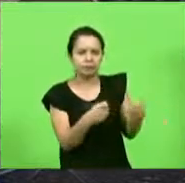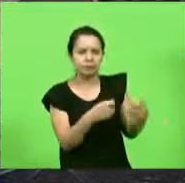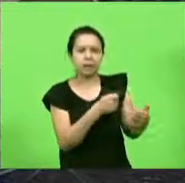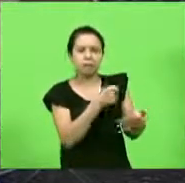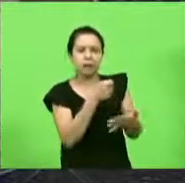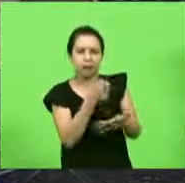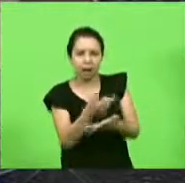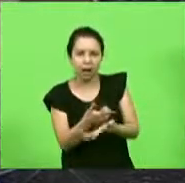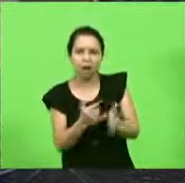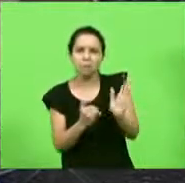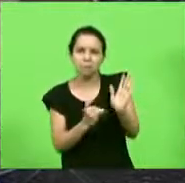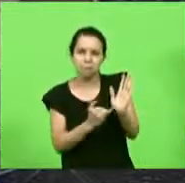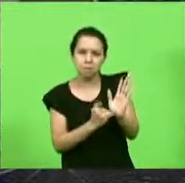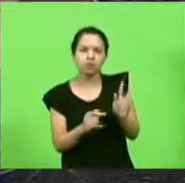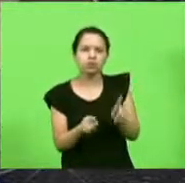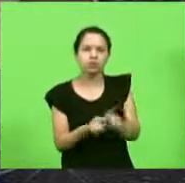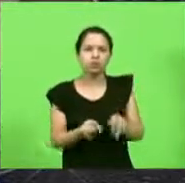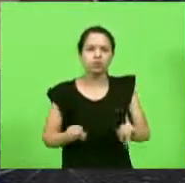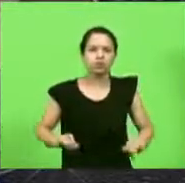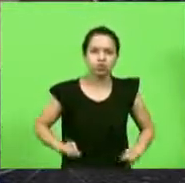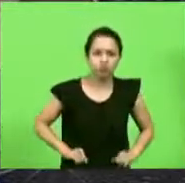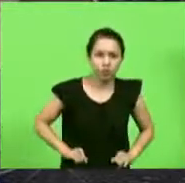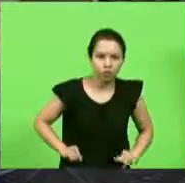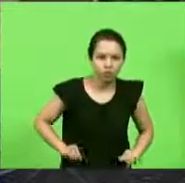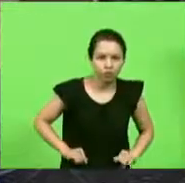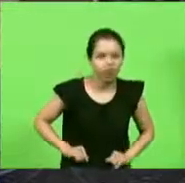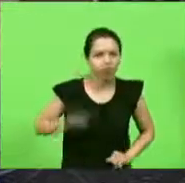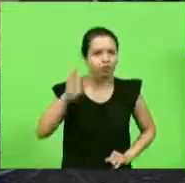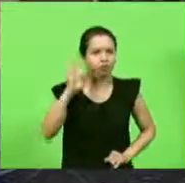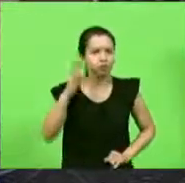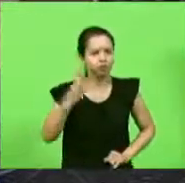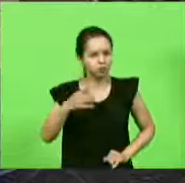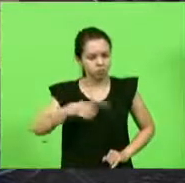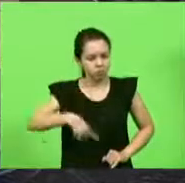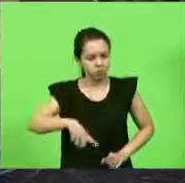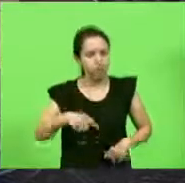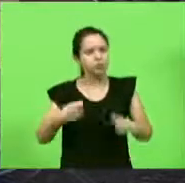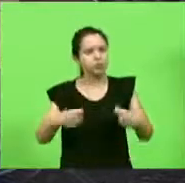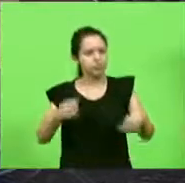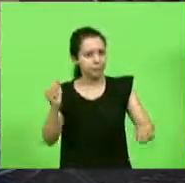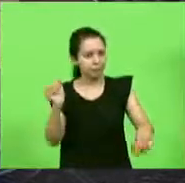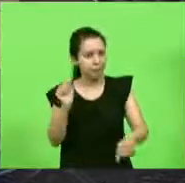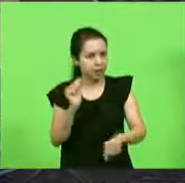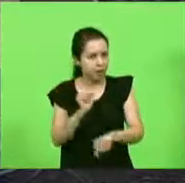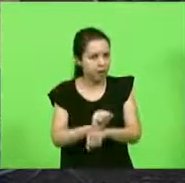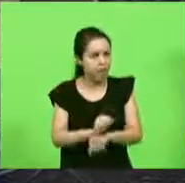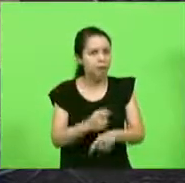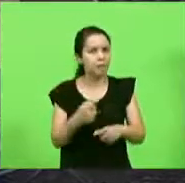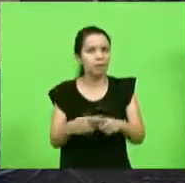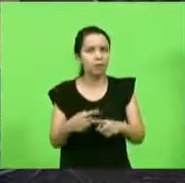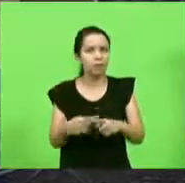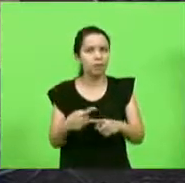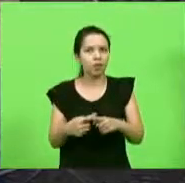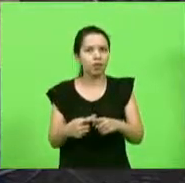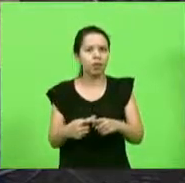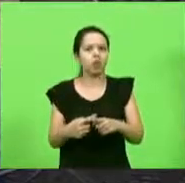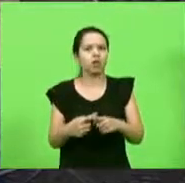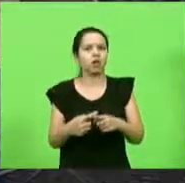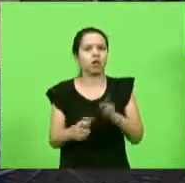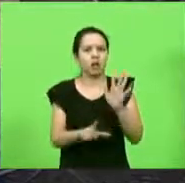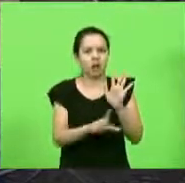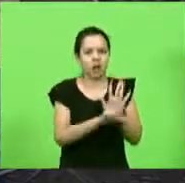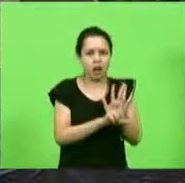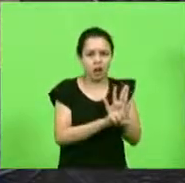greve e ter que sofrer as consequências pela greve. Nós temos que parar com isso porque é imoral, pode ser legal